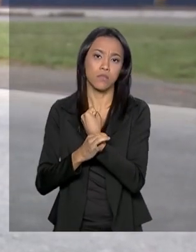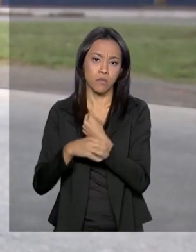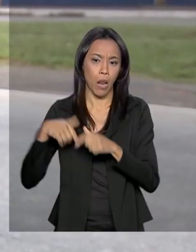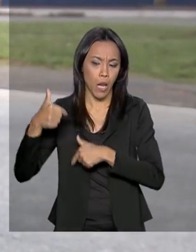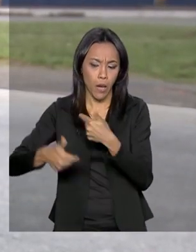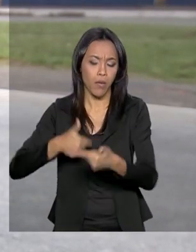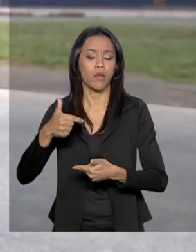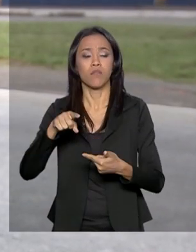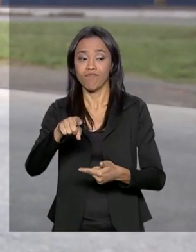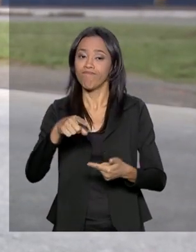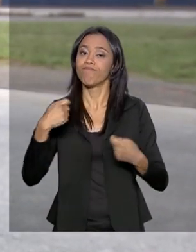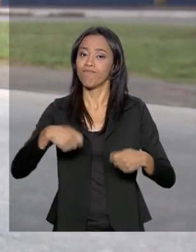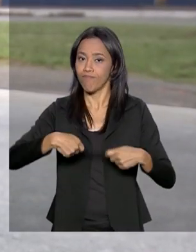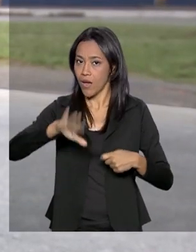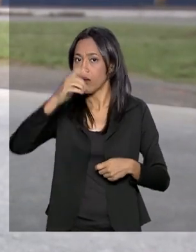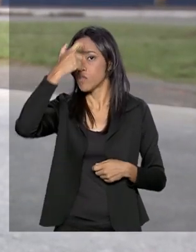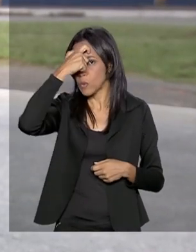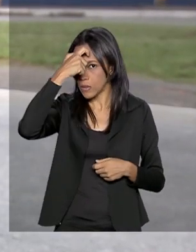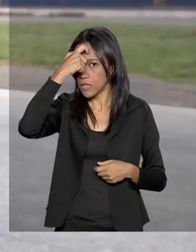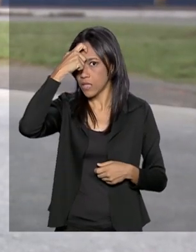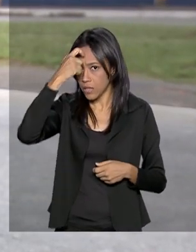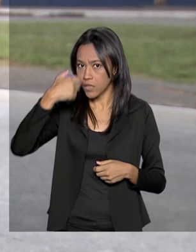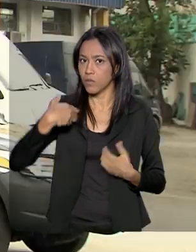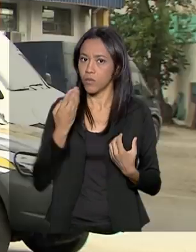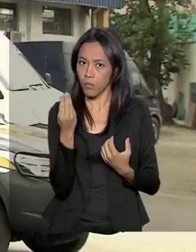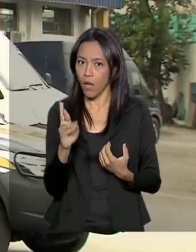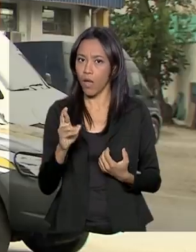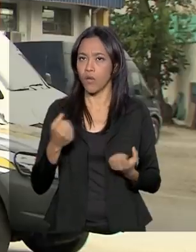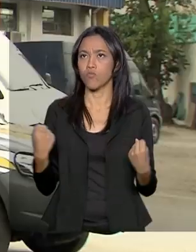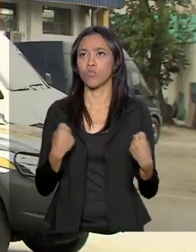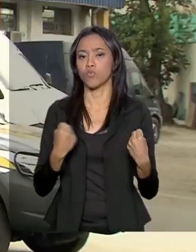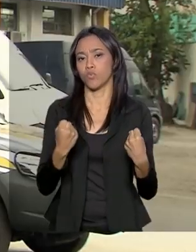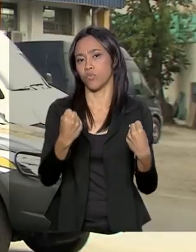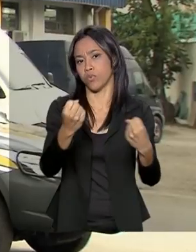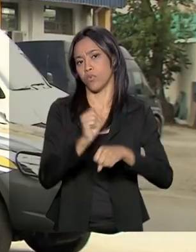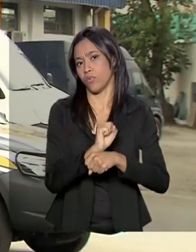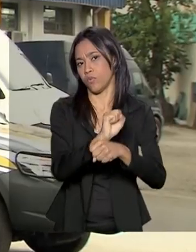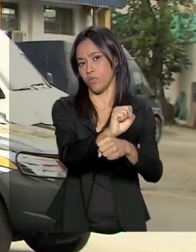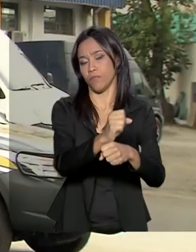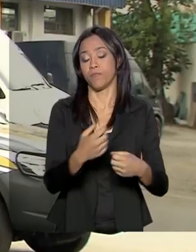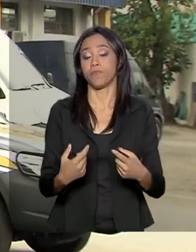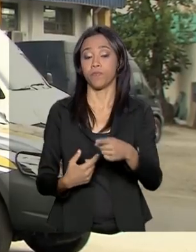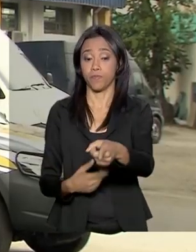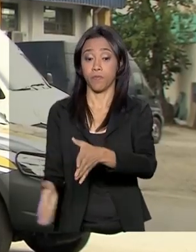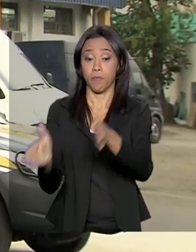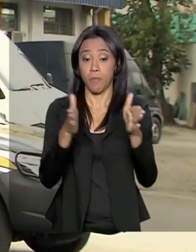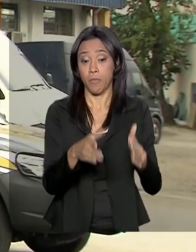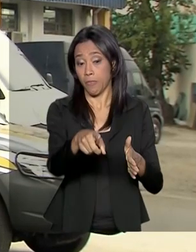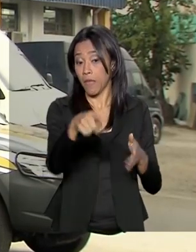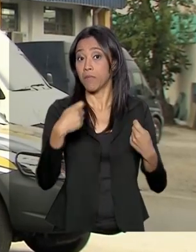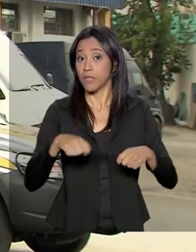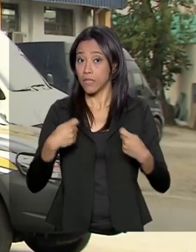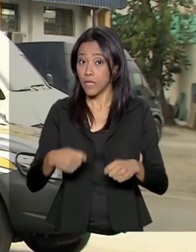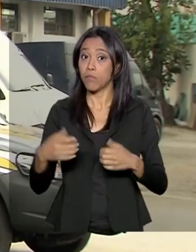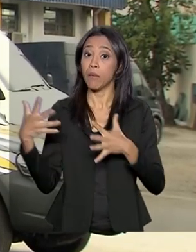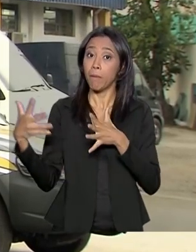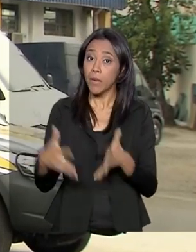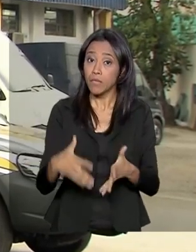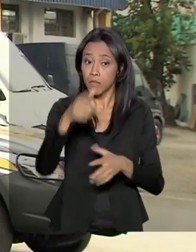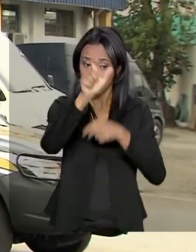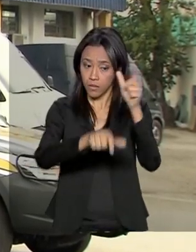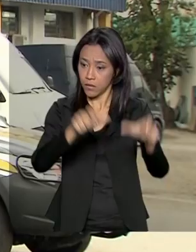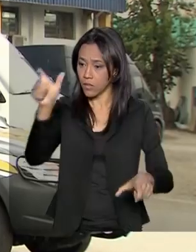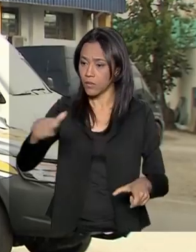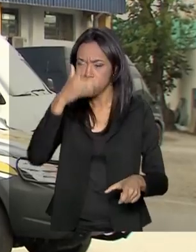tenha mais consciência ao pegar a estrada. A gente precisa de um implemento forte da participação do cidadão,